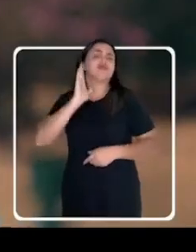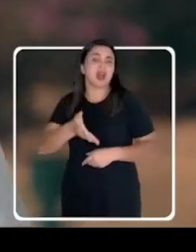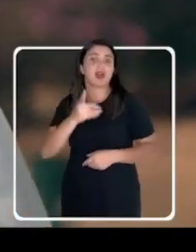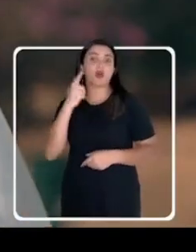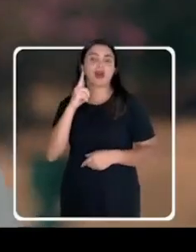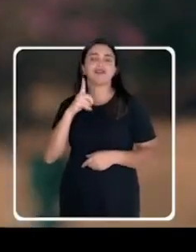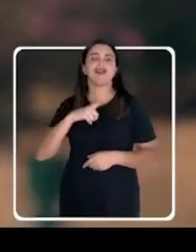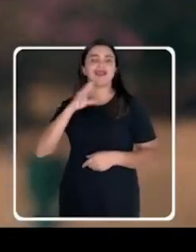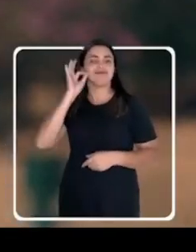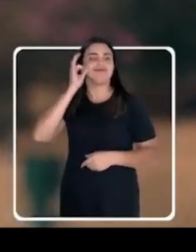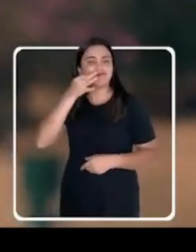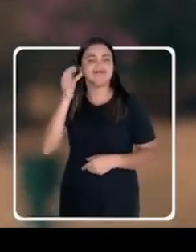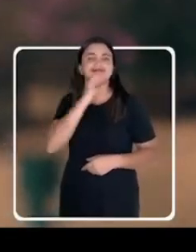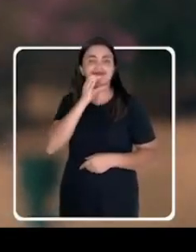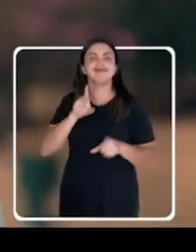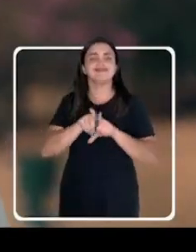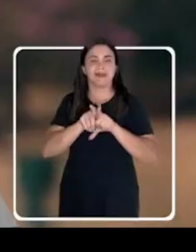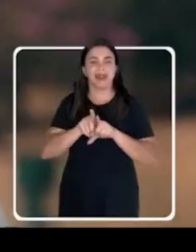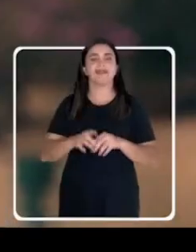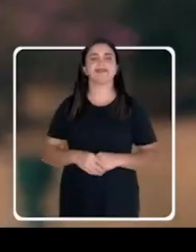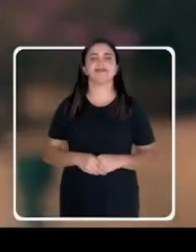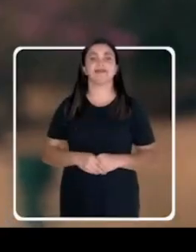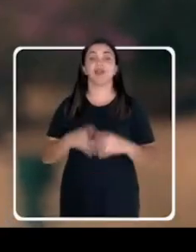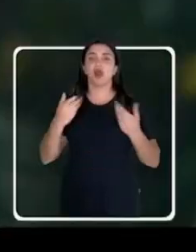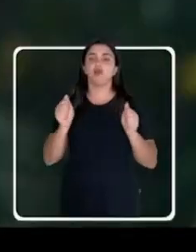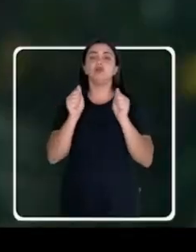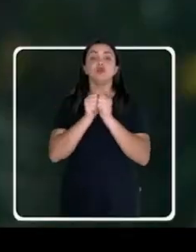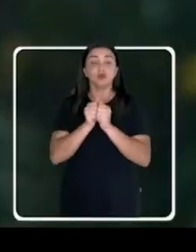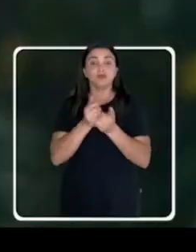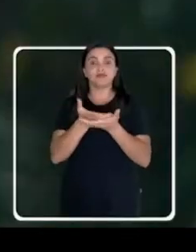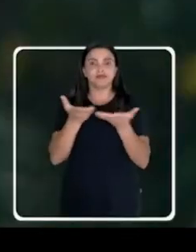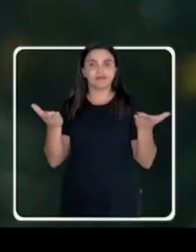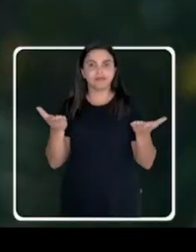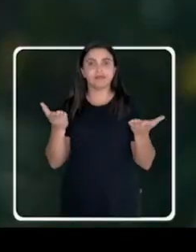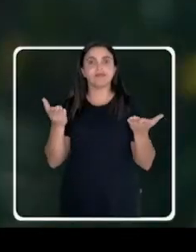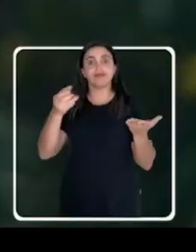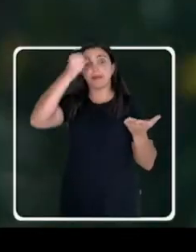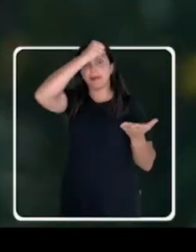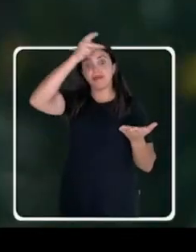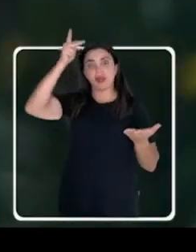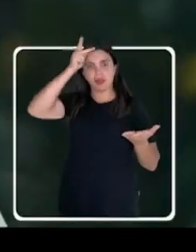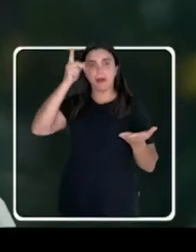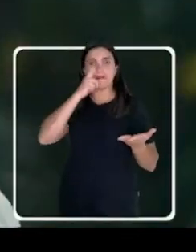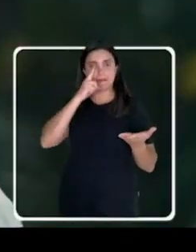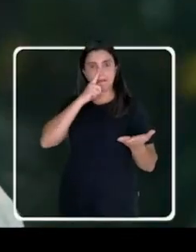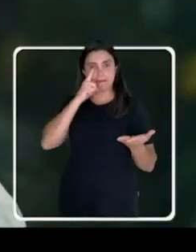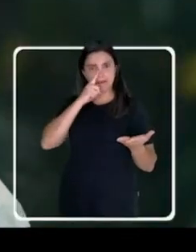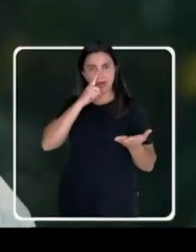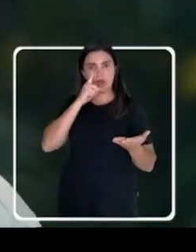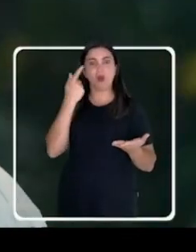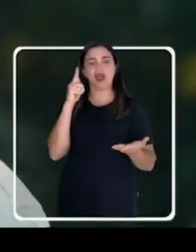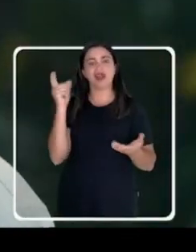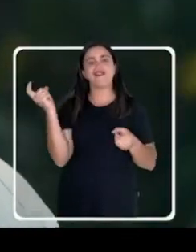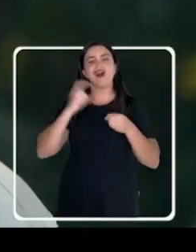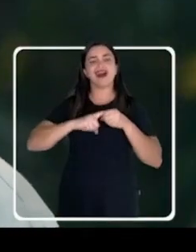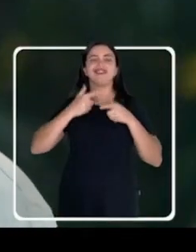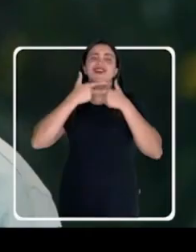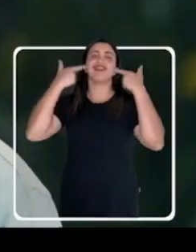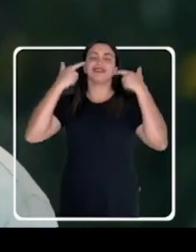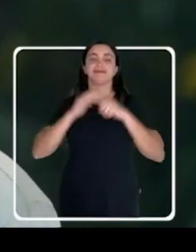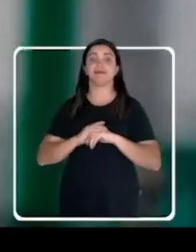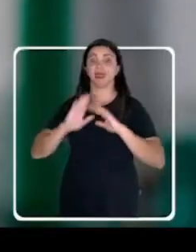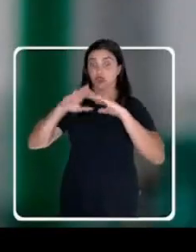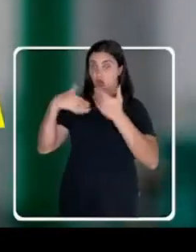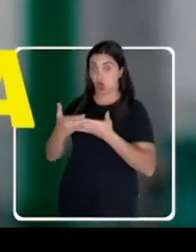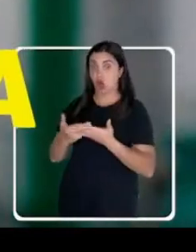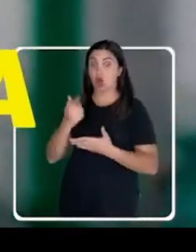porque eu já fiz. Goiânia tem pressa e eu também. Vamos juntos, minha gente. Uma Mabel na prefeitura, para Goiânia voltar